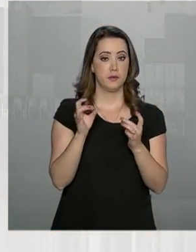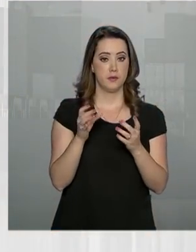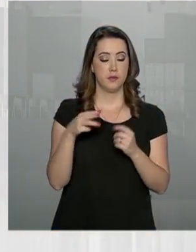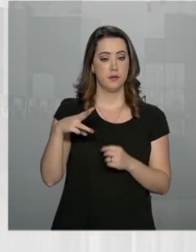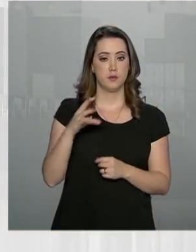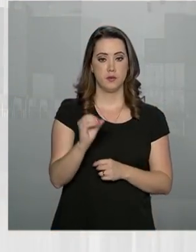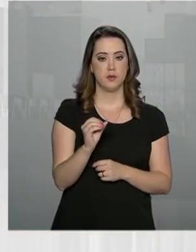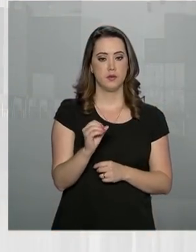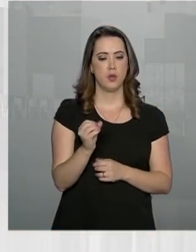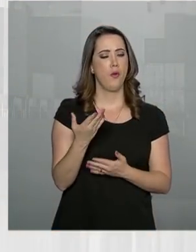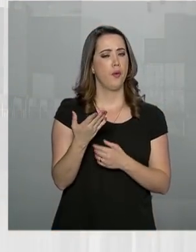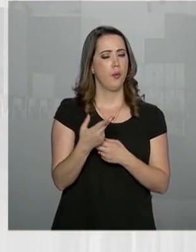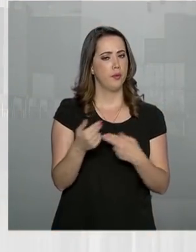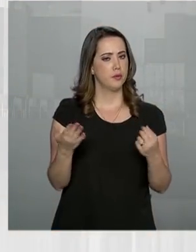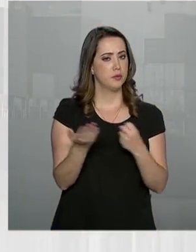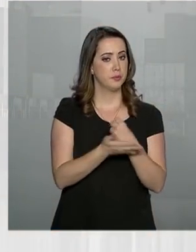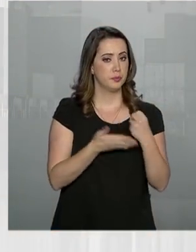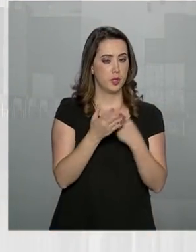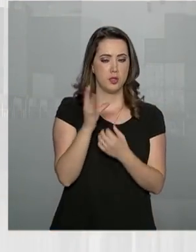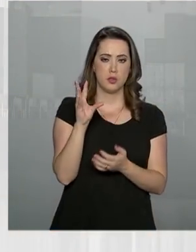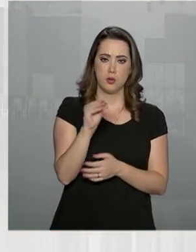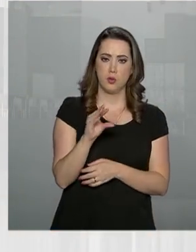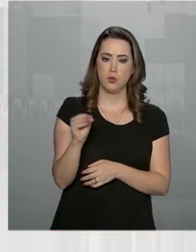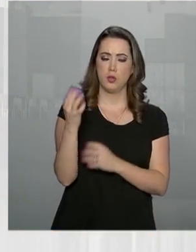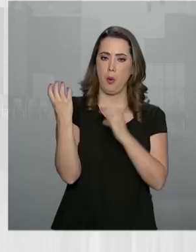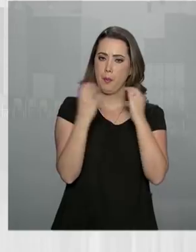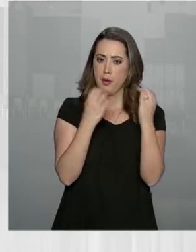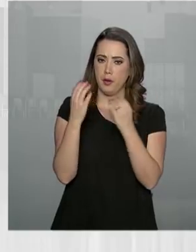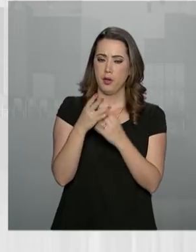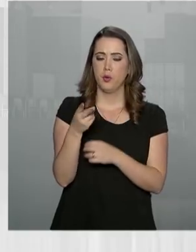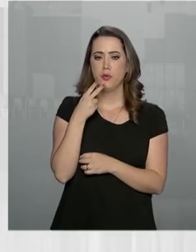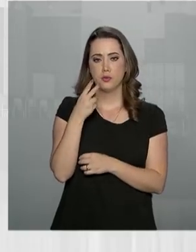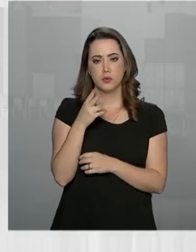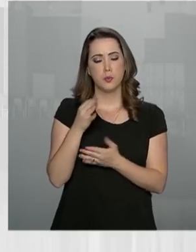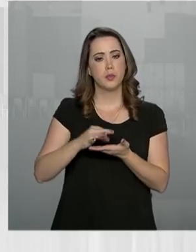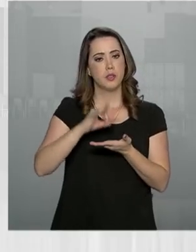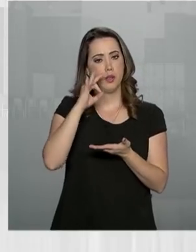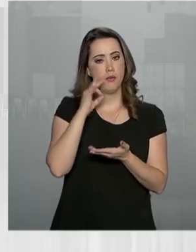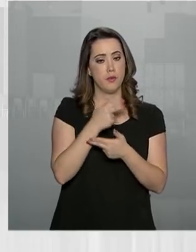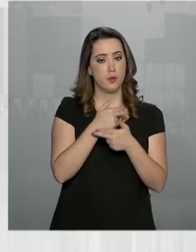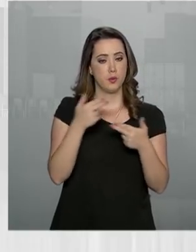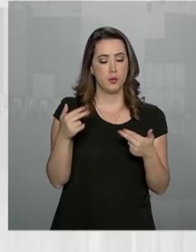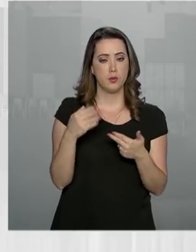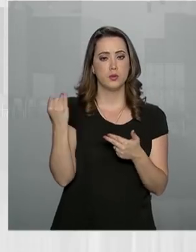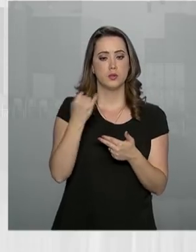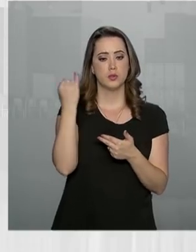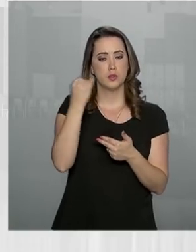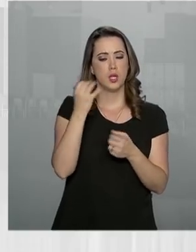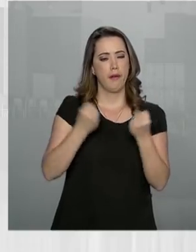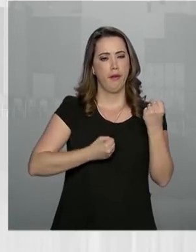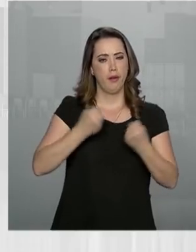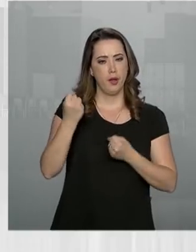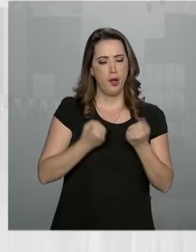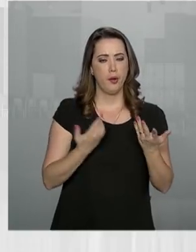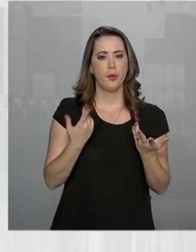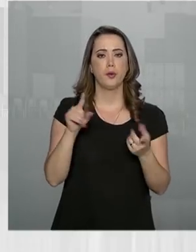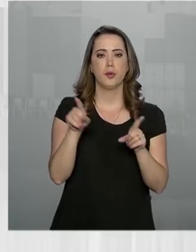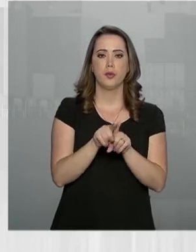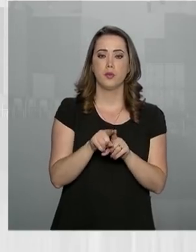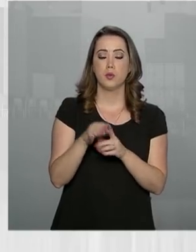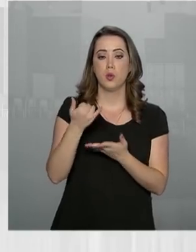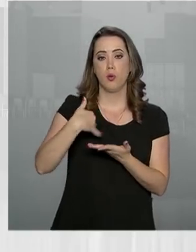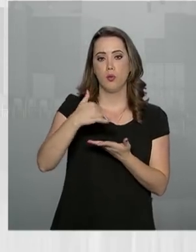março foram os básicos, como o algodão, milho, fumo e café. Os manufaturados, como veículos de carga e óleos